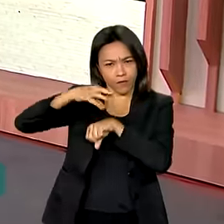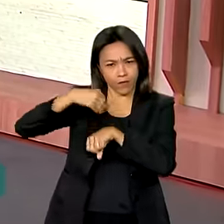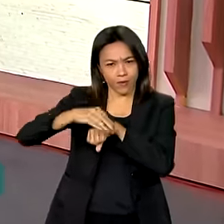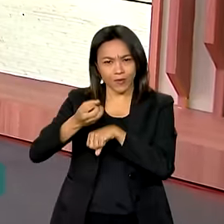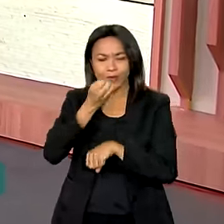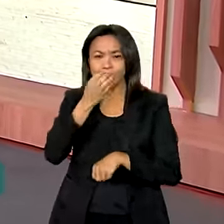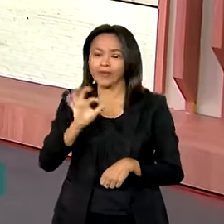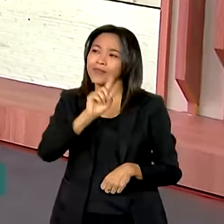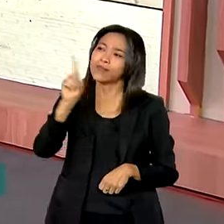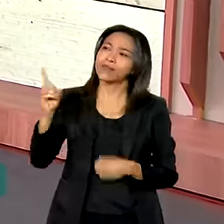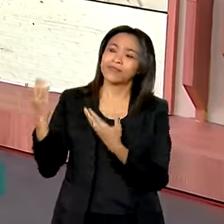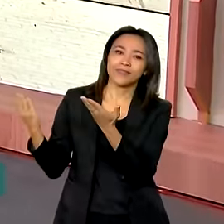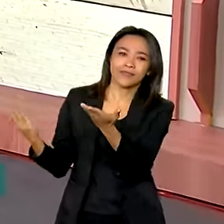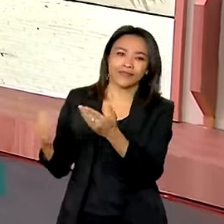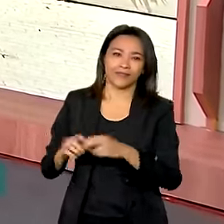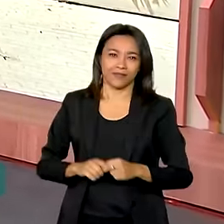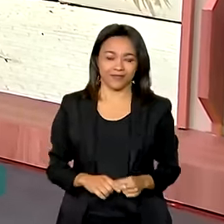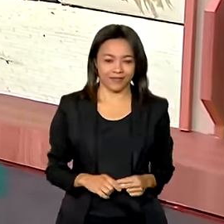Bom dia, Cláudia.